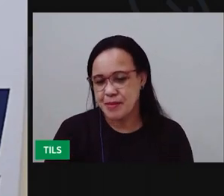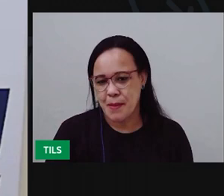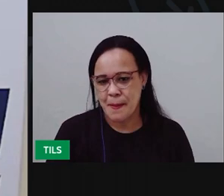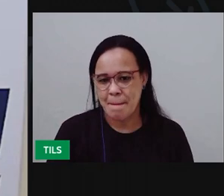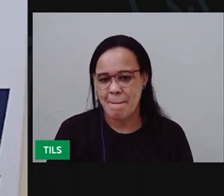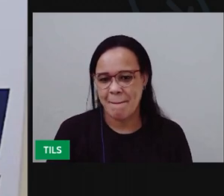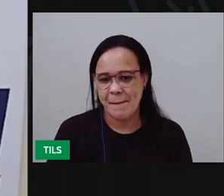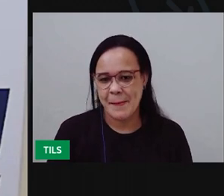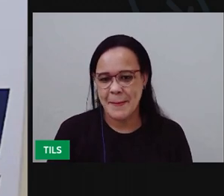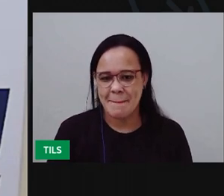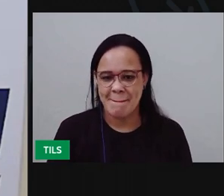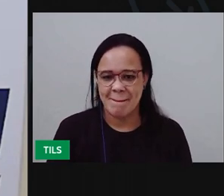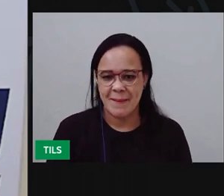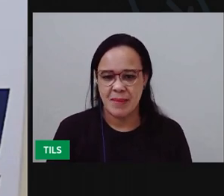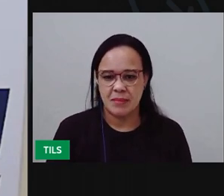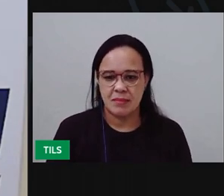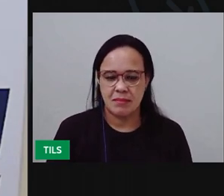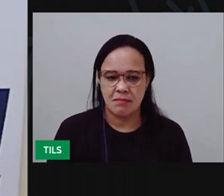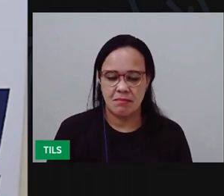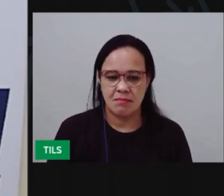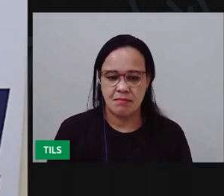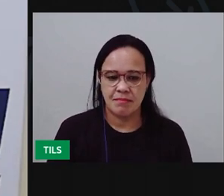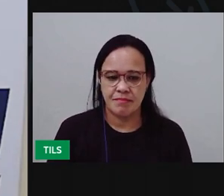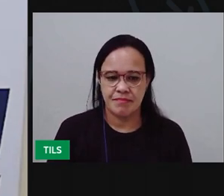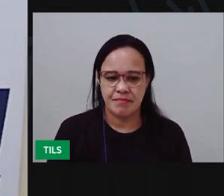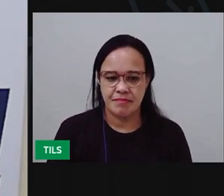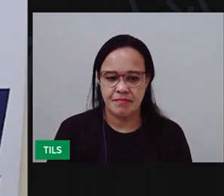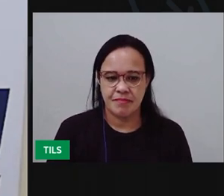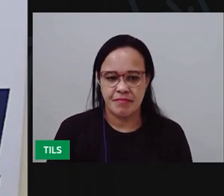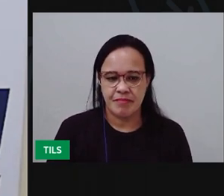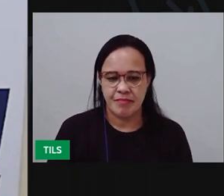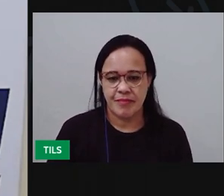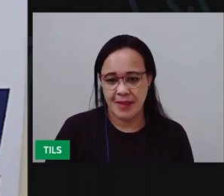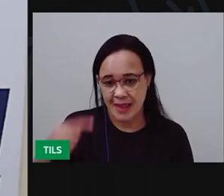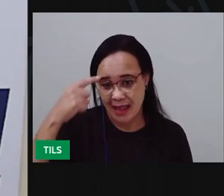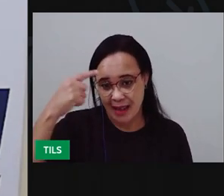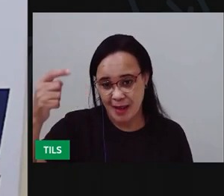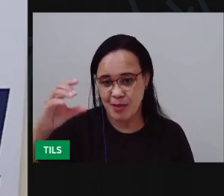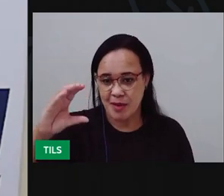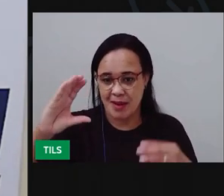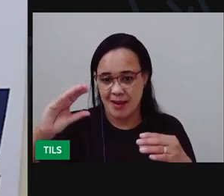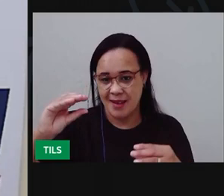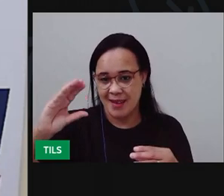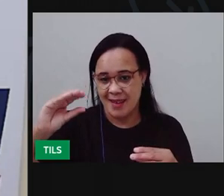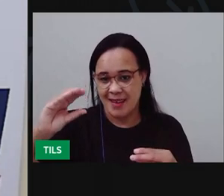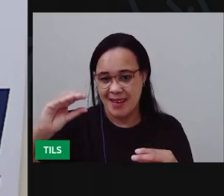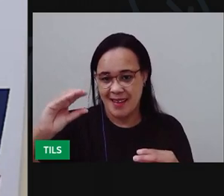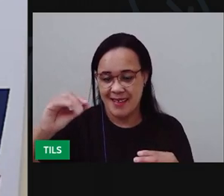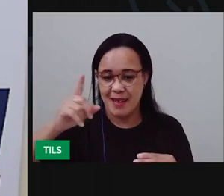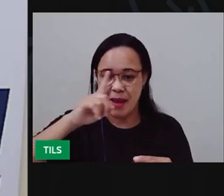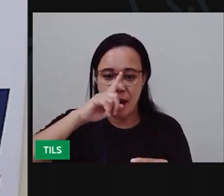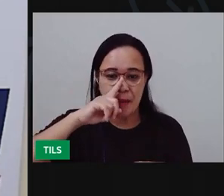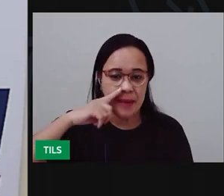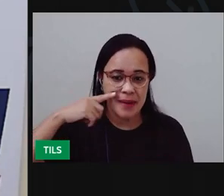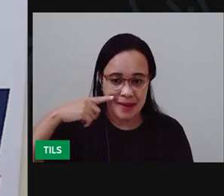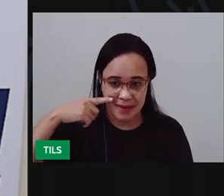Eu venho aqui, ó. Com a esponja. Usando essa parte